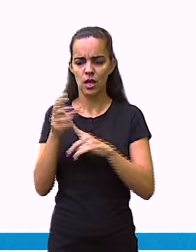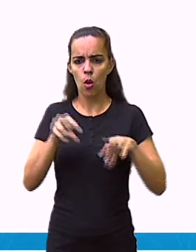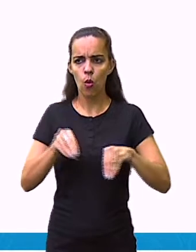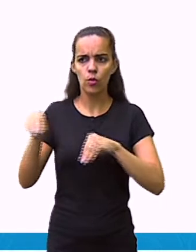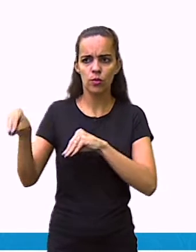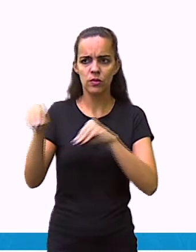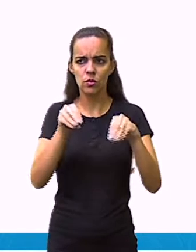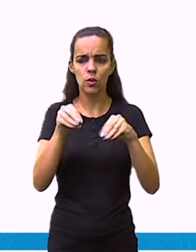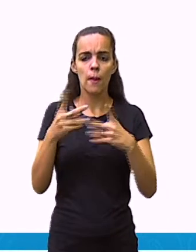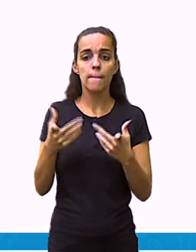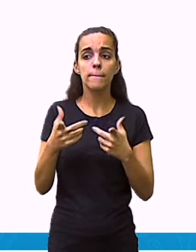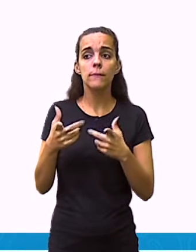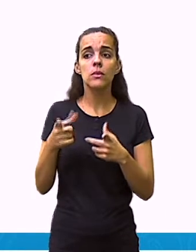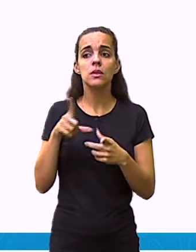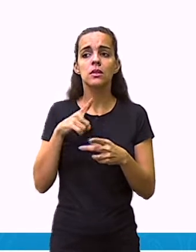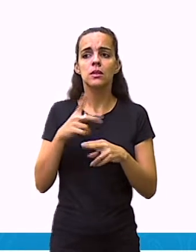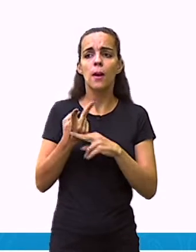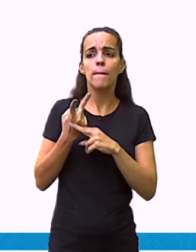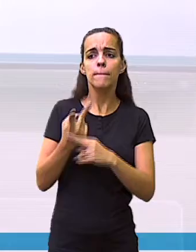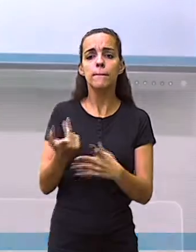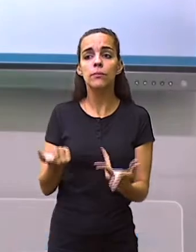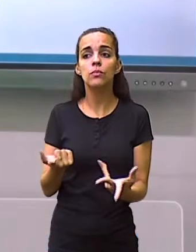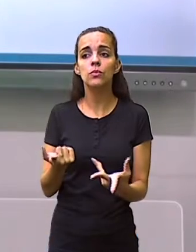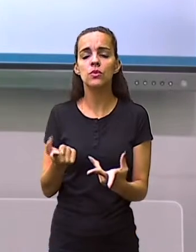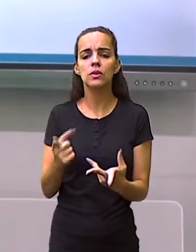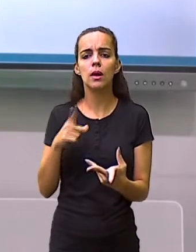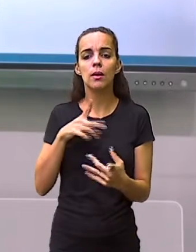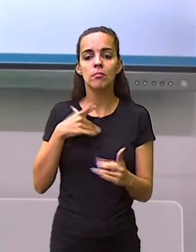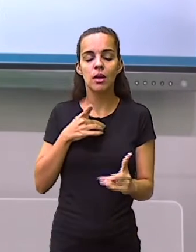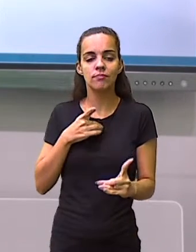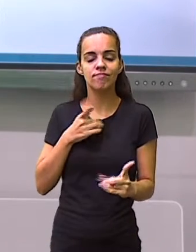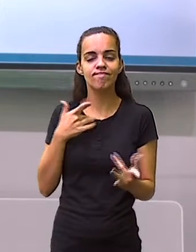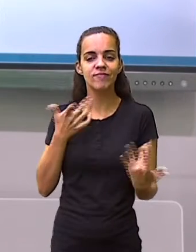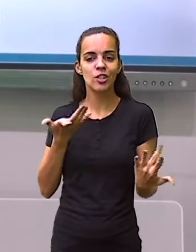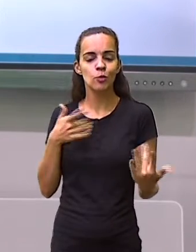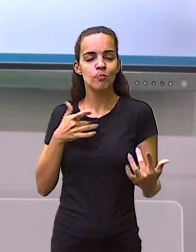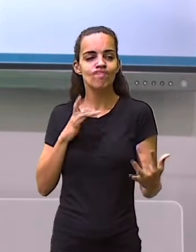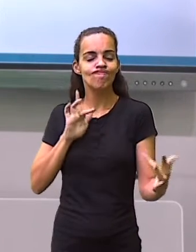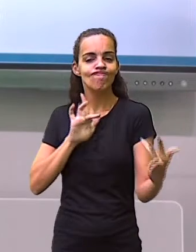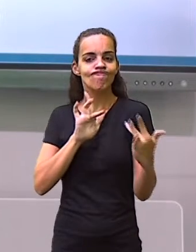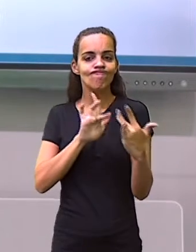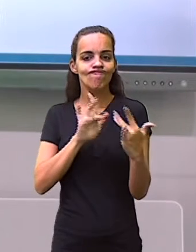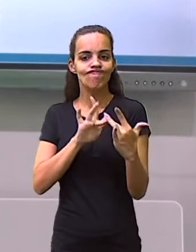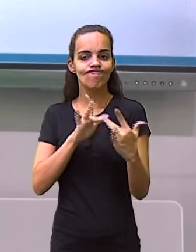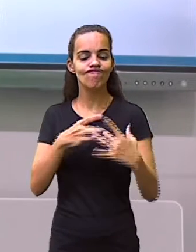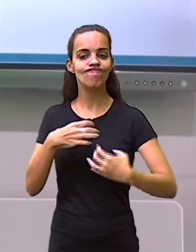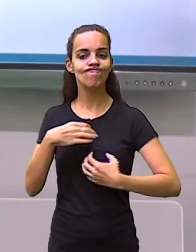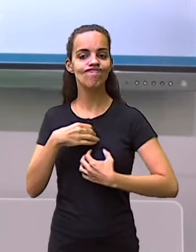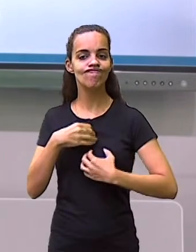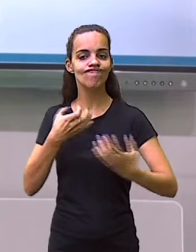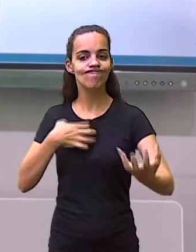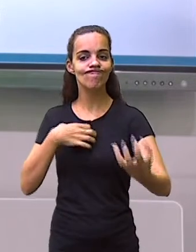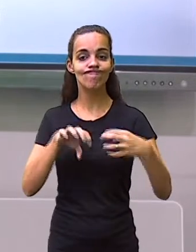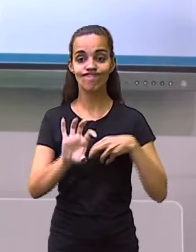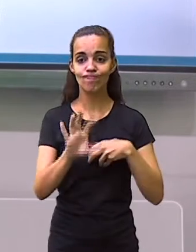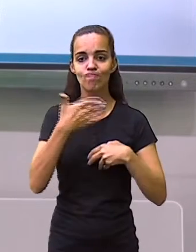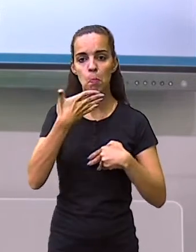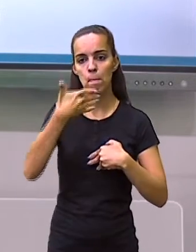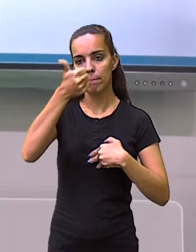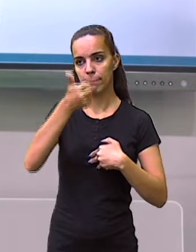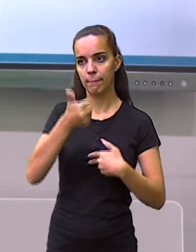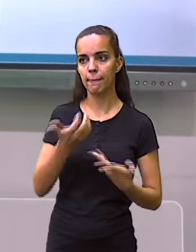para o local na qual ele se identifica e facilita a prática da sua religião.